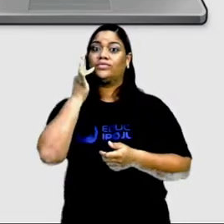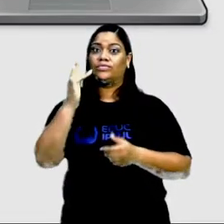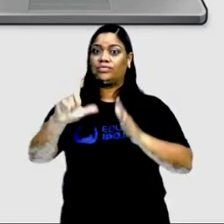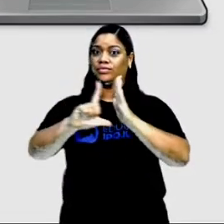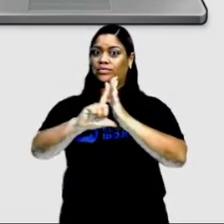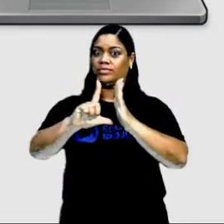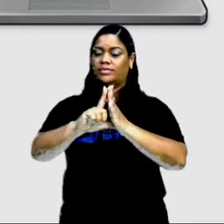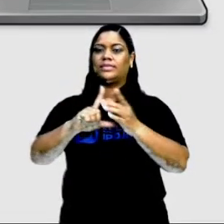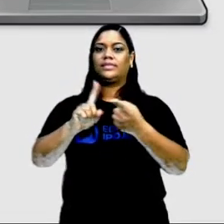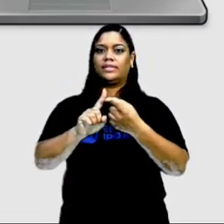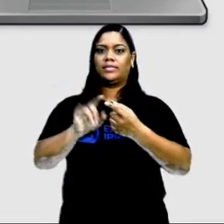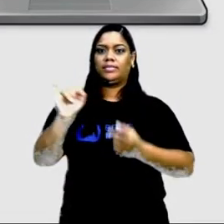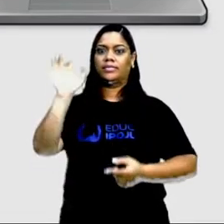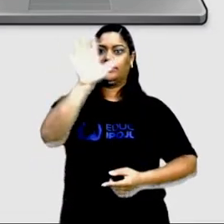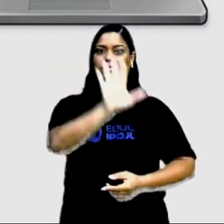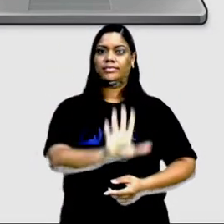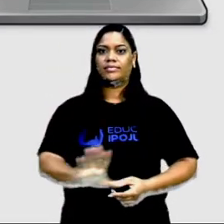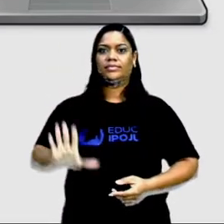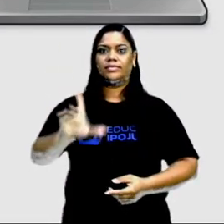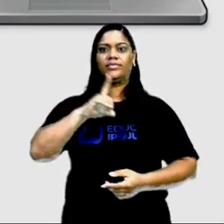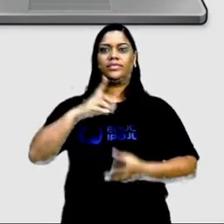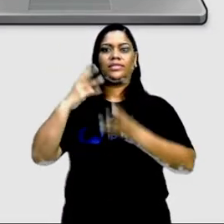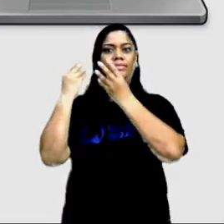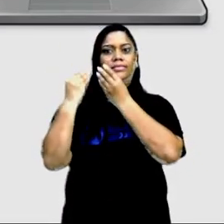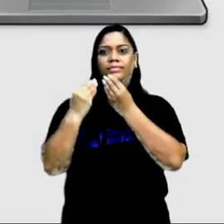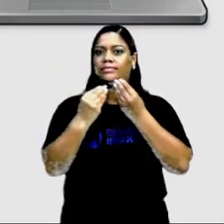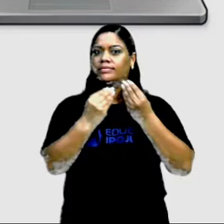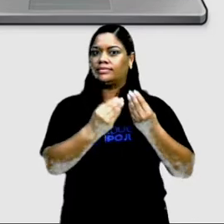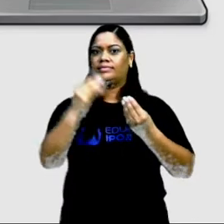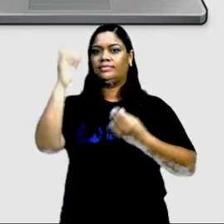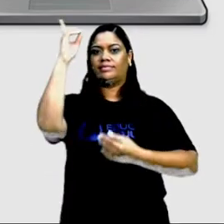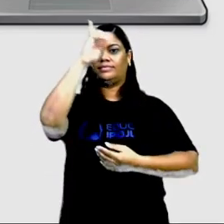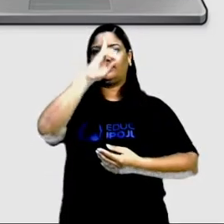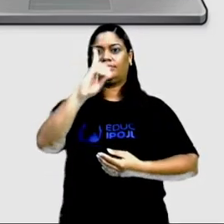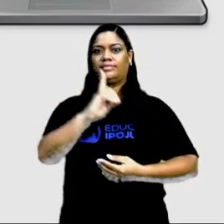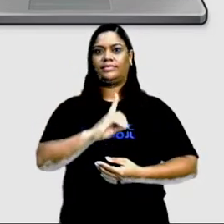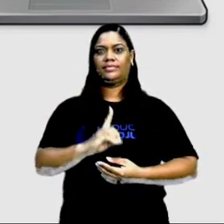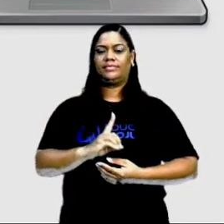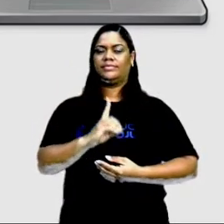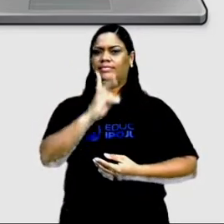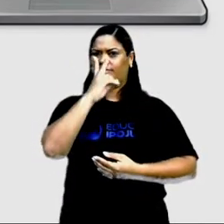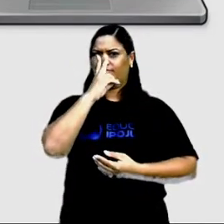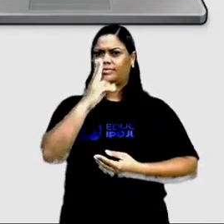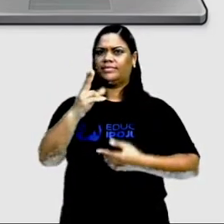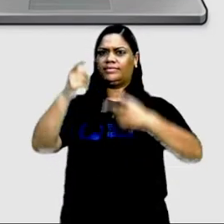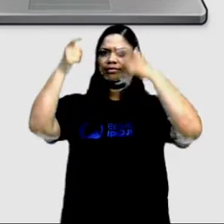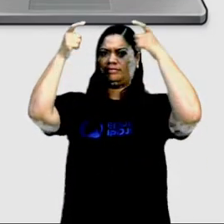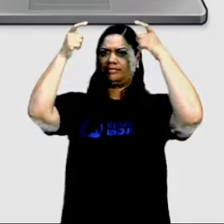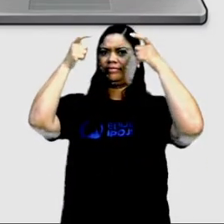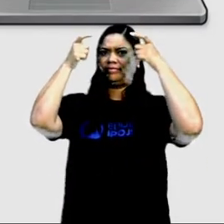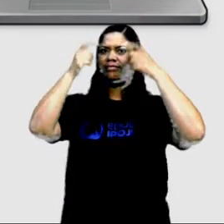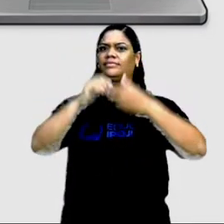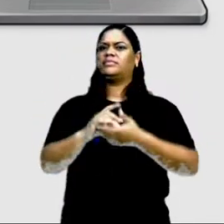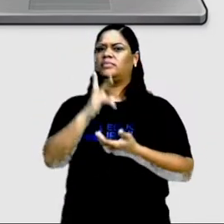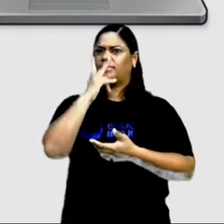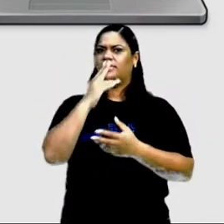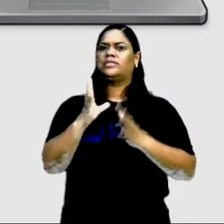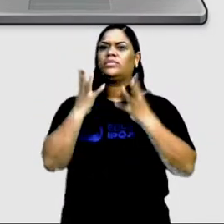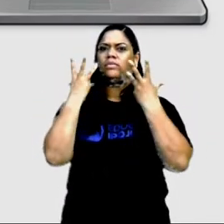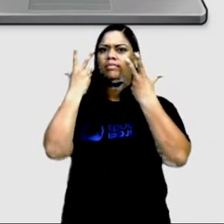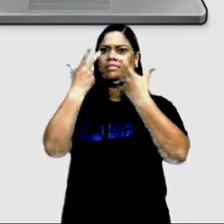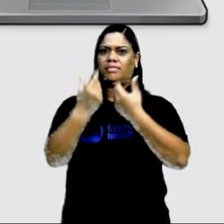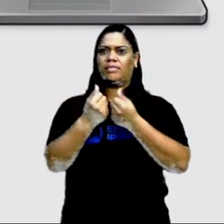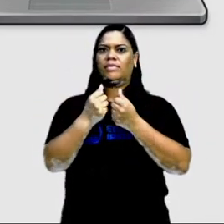espaço inteiro. A gente tem aí o melão, como se fosse o leão, né? Que fica aí em cima, igual